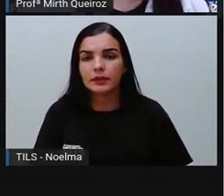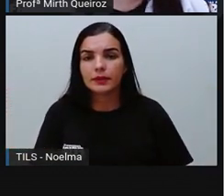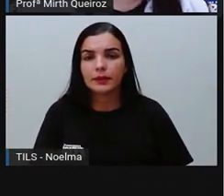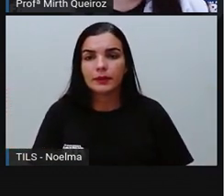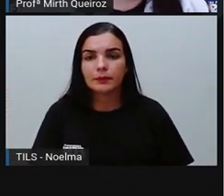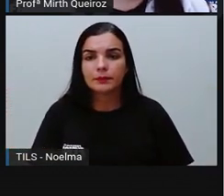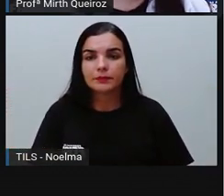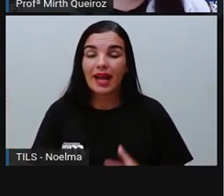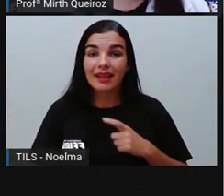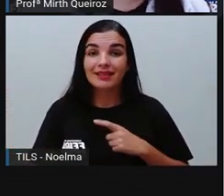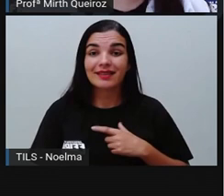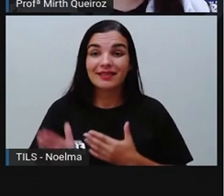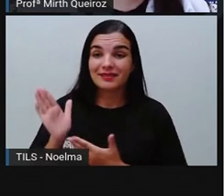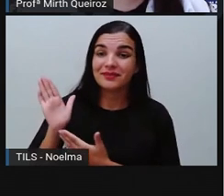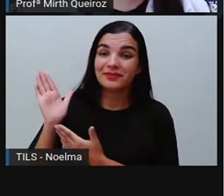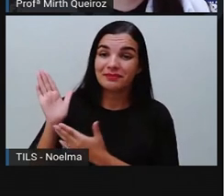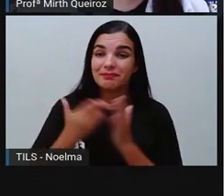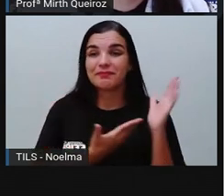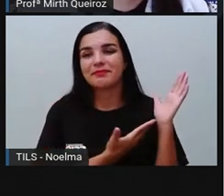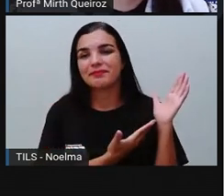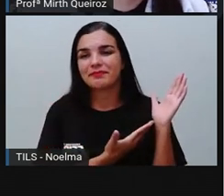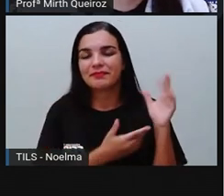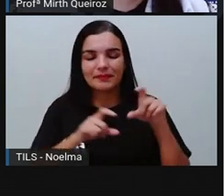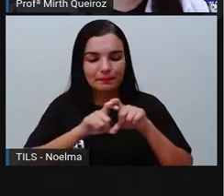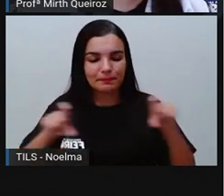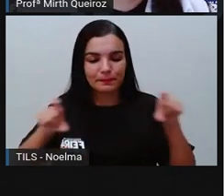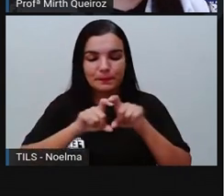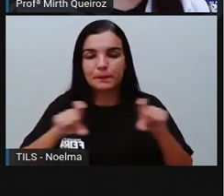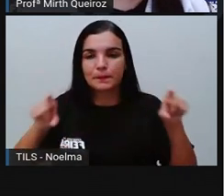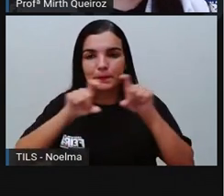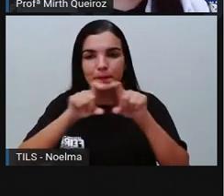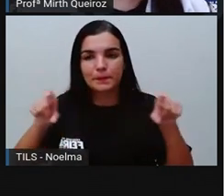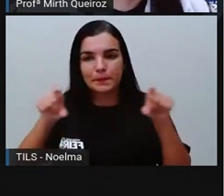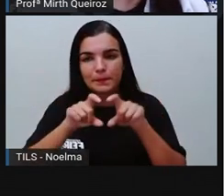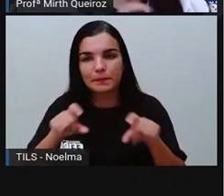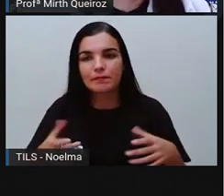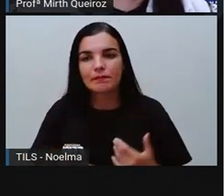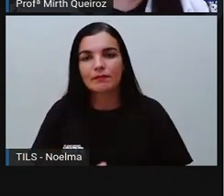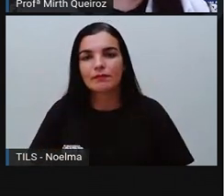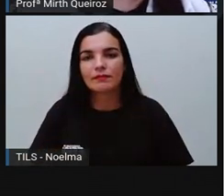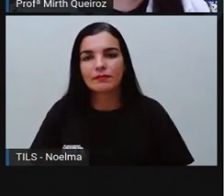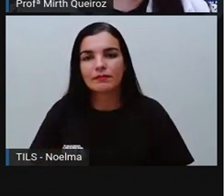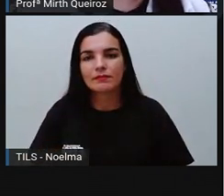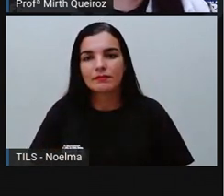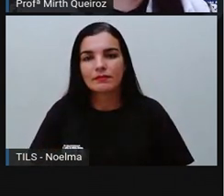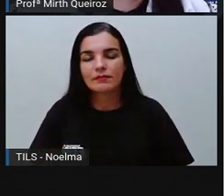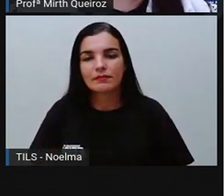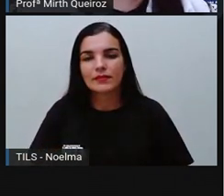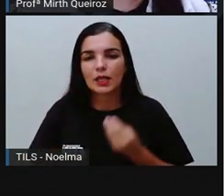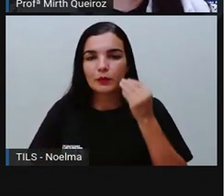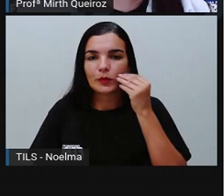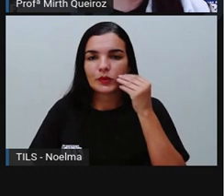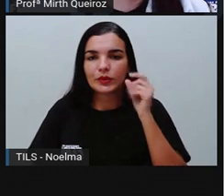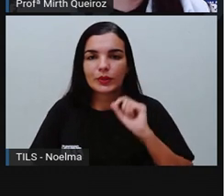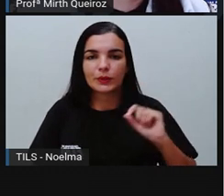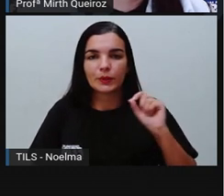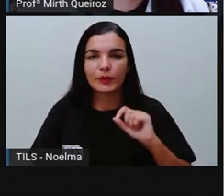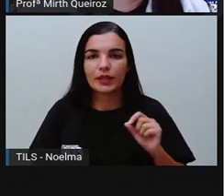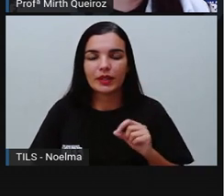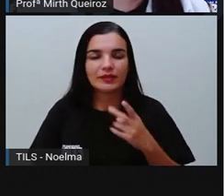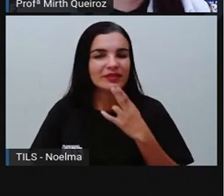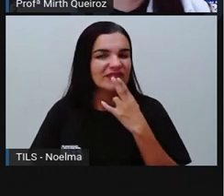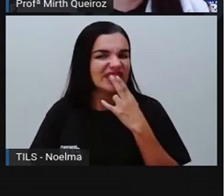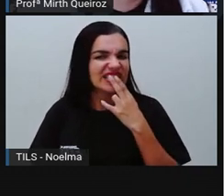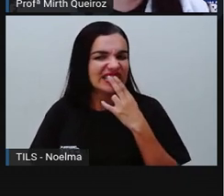E aí, nós temos aí algumas das tirinhas ali, de uma tirinha, na verdade, sobre... Da turma da